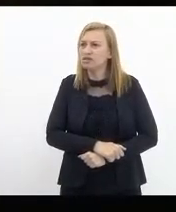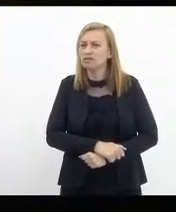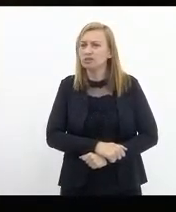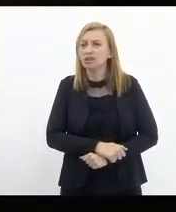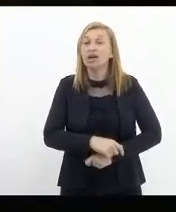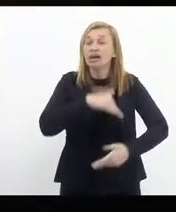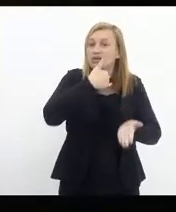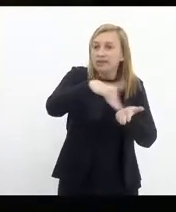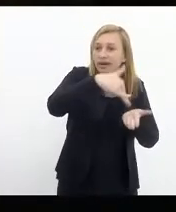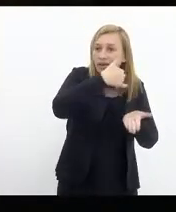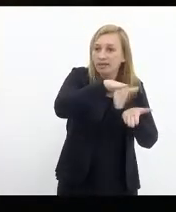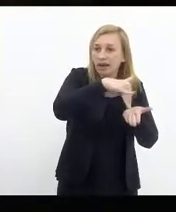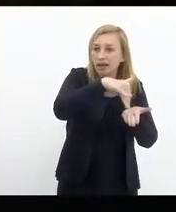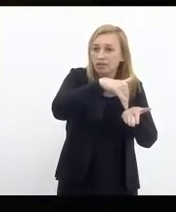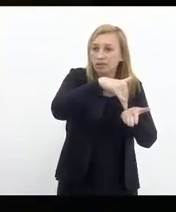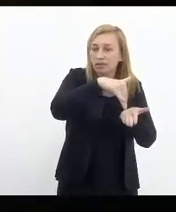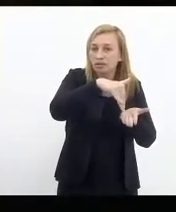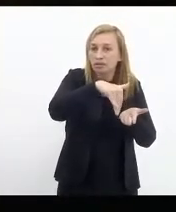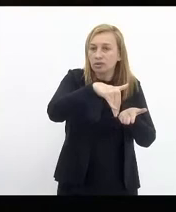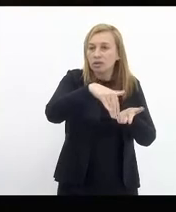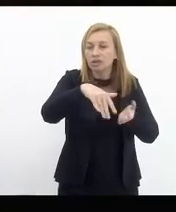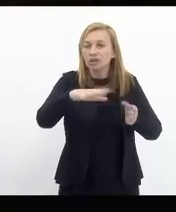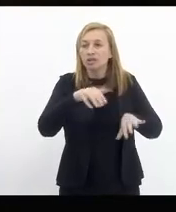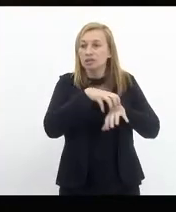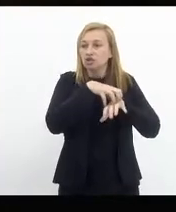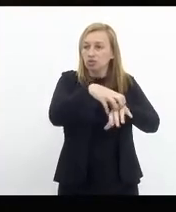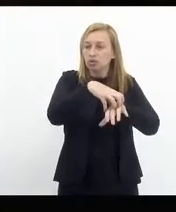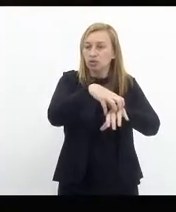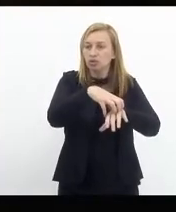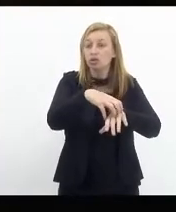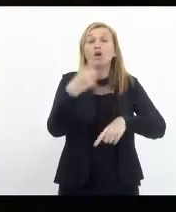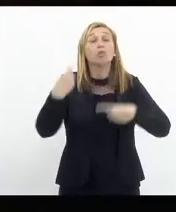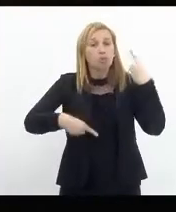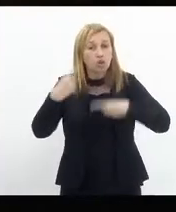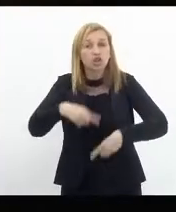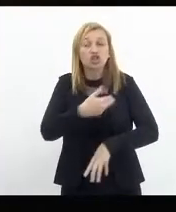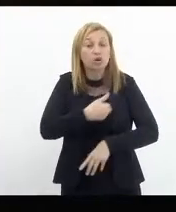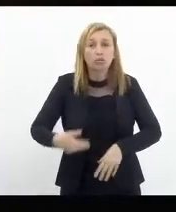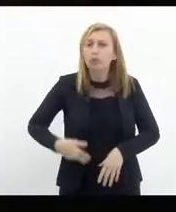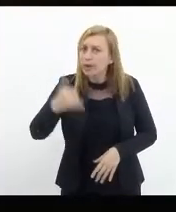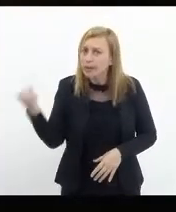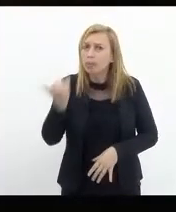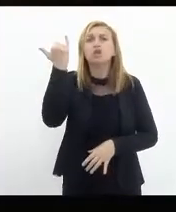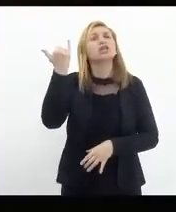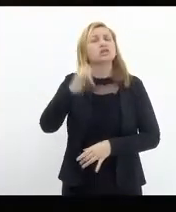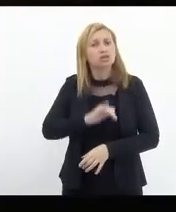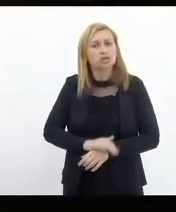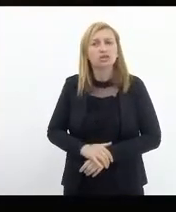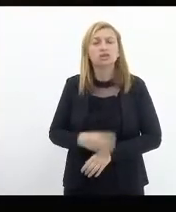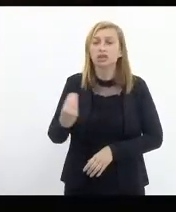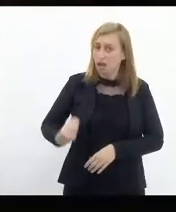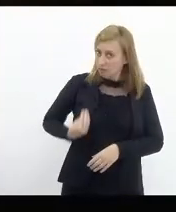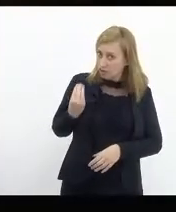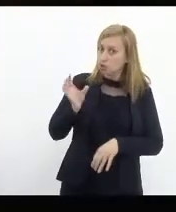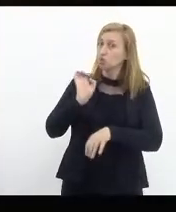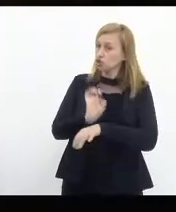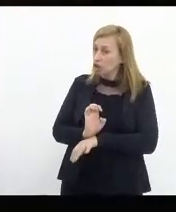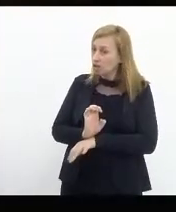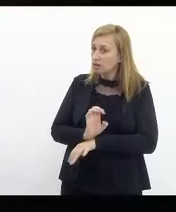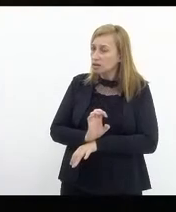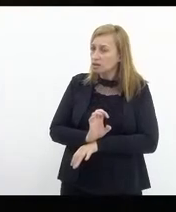secretário de transporte, política pública importante na vida do Estado.